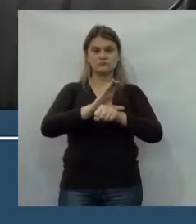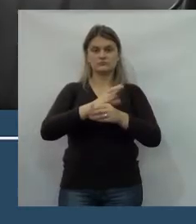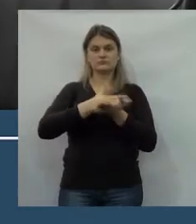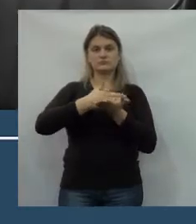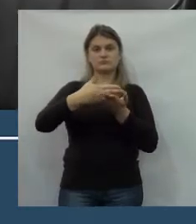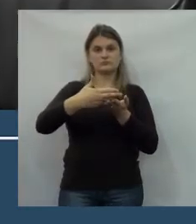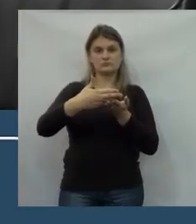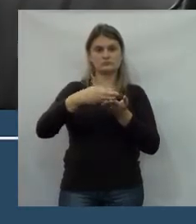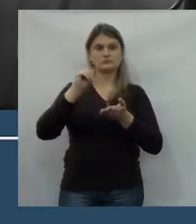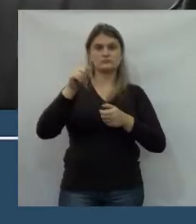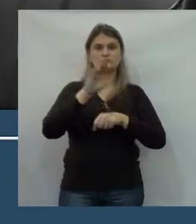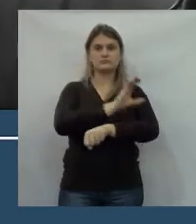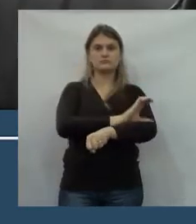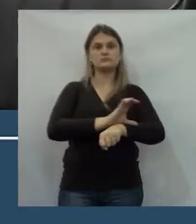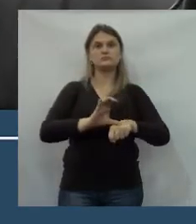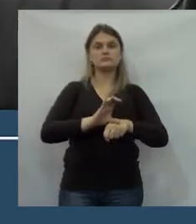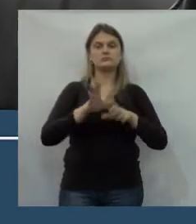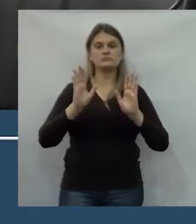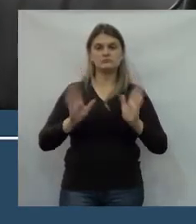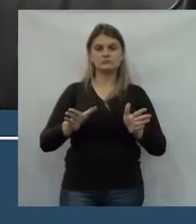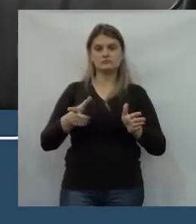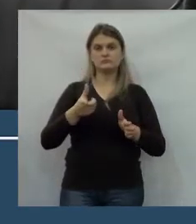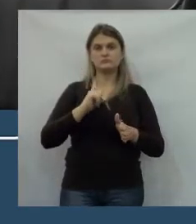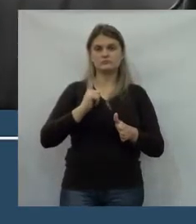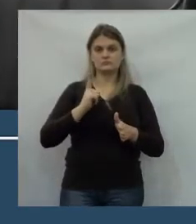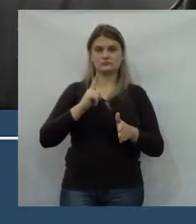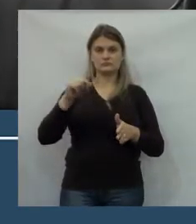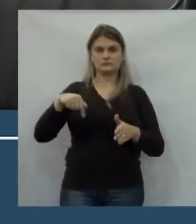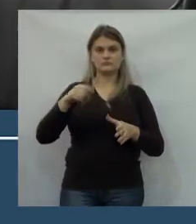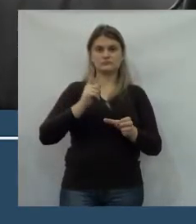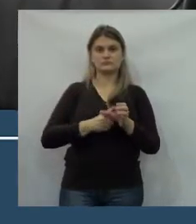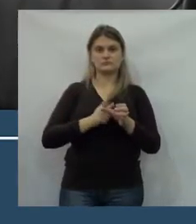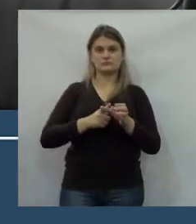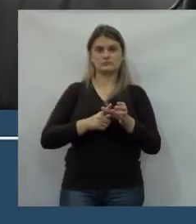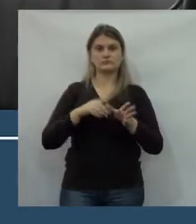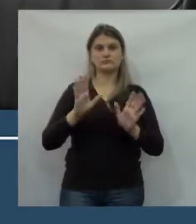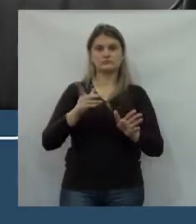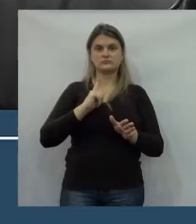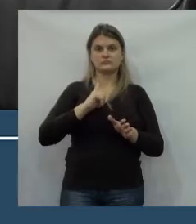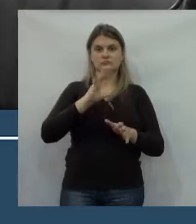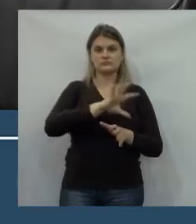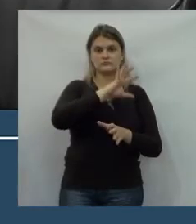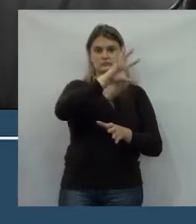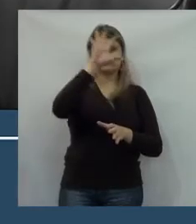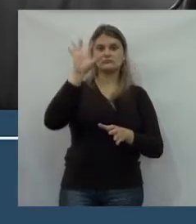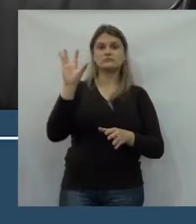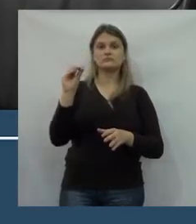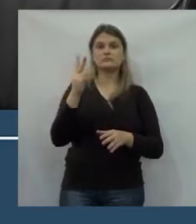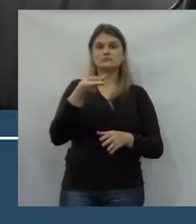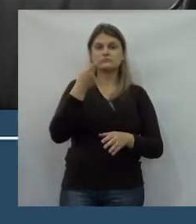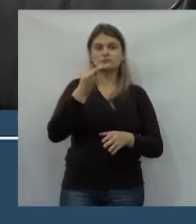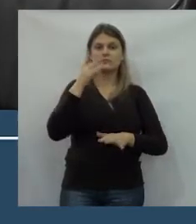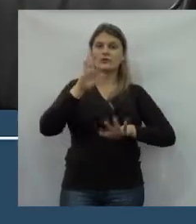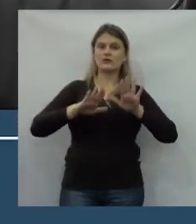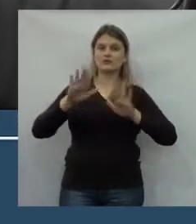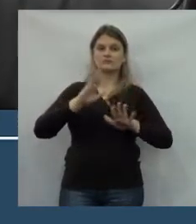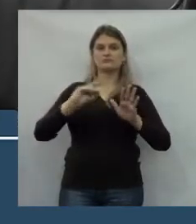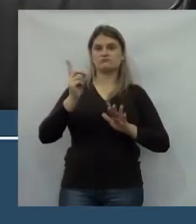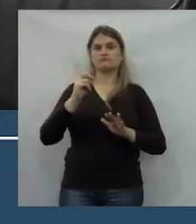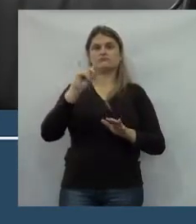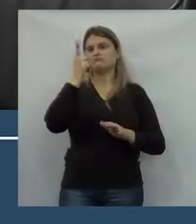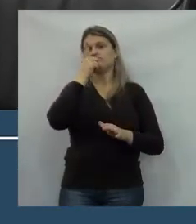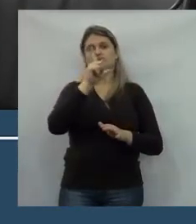iniciais, que eram cursos que já existiam na região, e muitos falavam que talvez